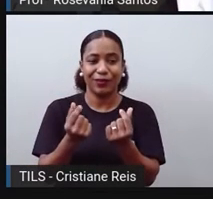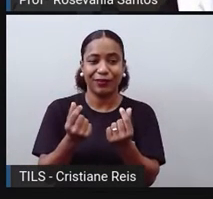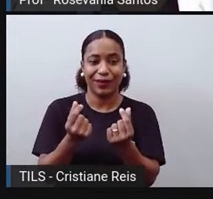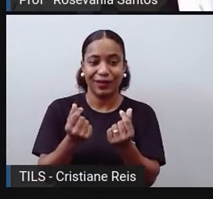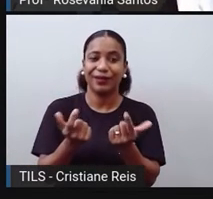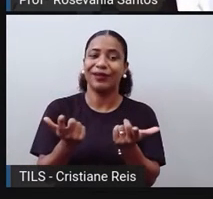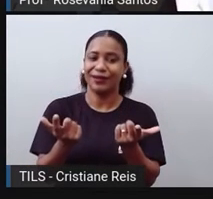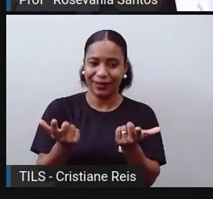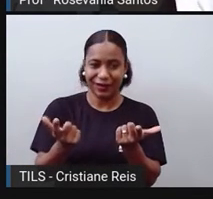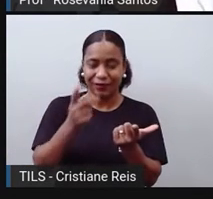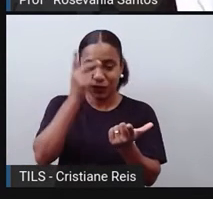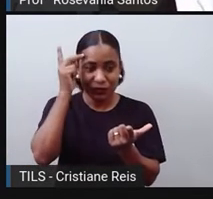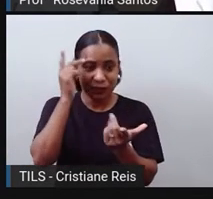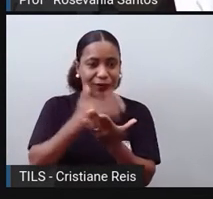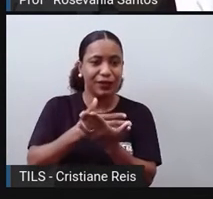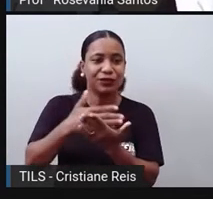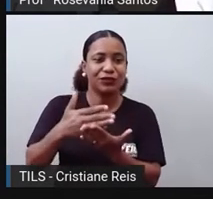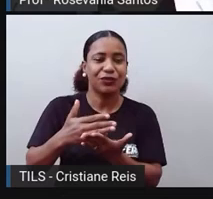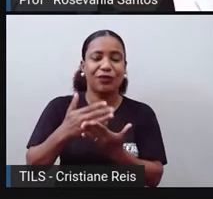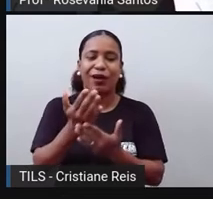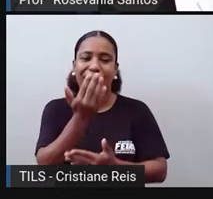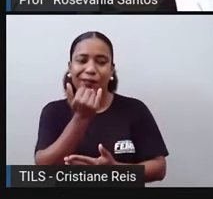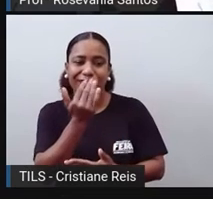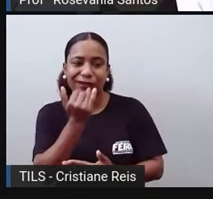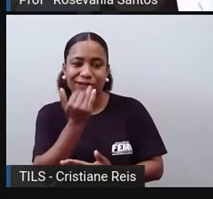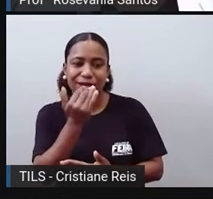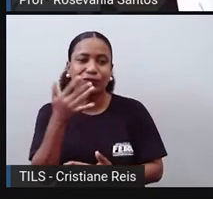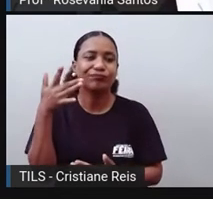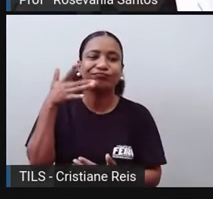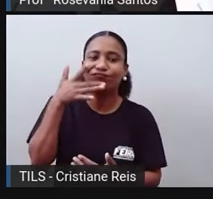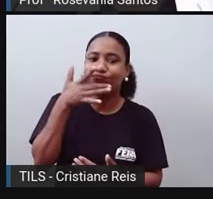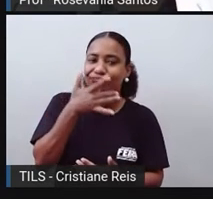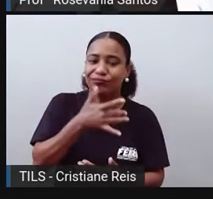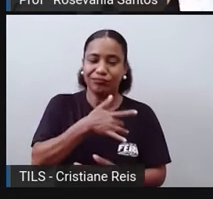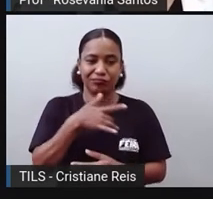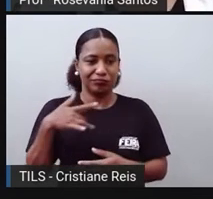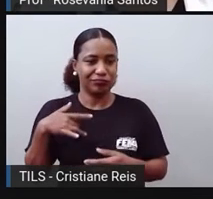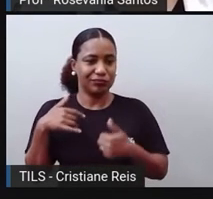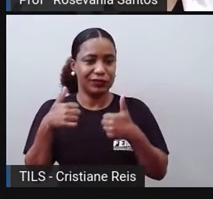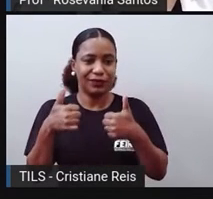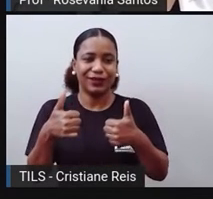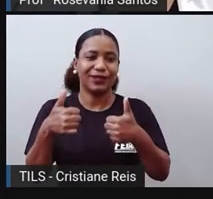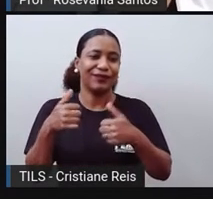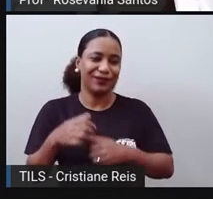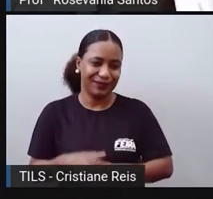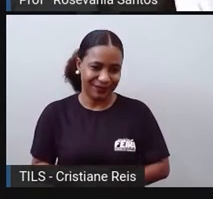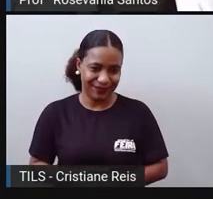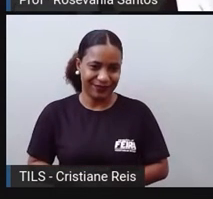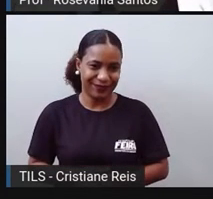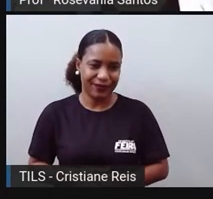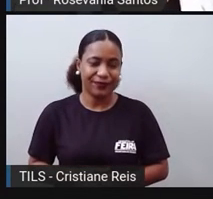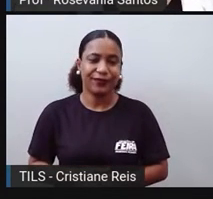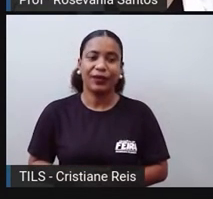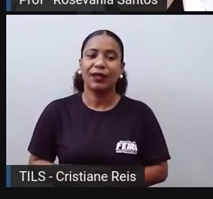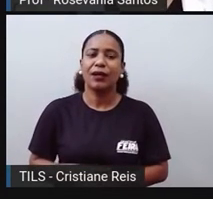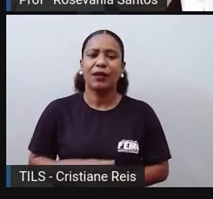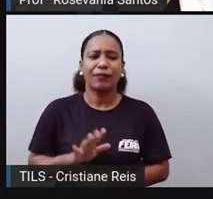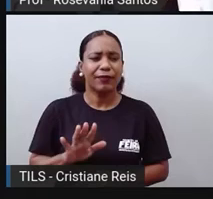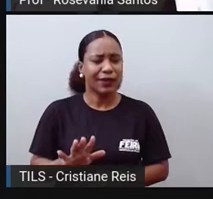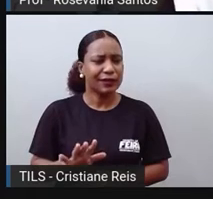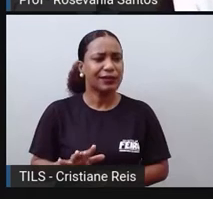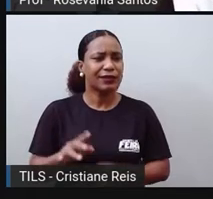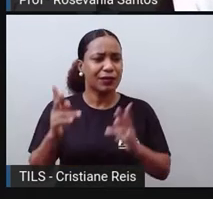dizer assim, de mais qualidade. E isso faz com que elas também vivam mais e acaba aumentando o número da população. Só que esse aumento da